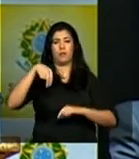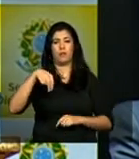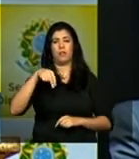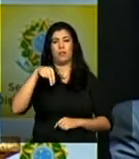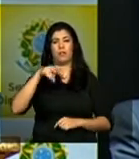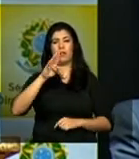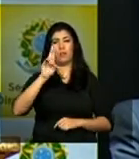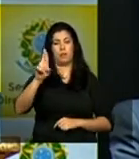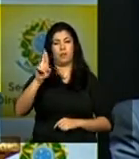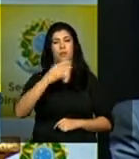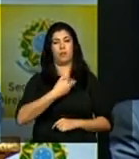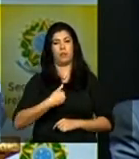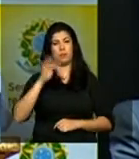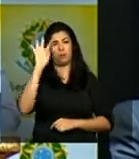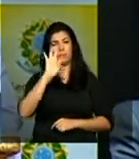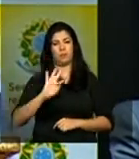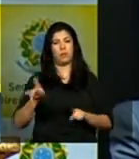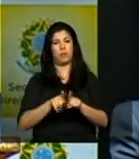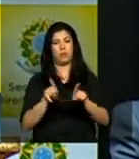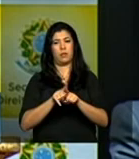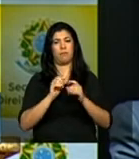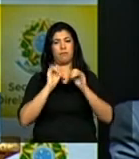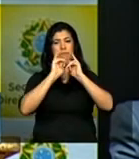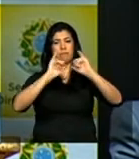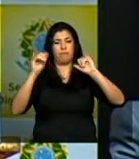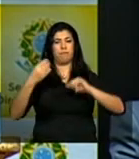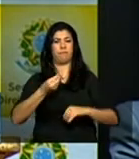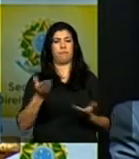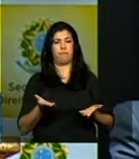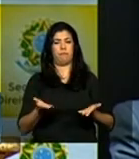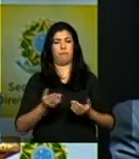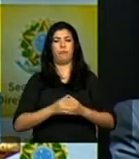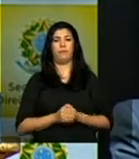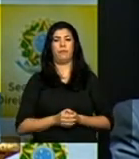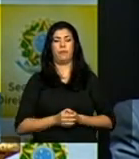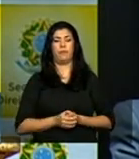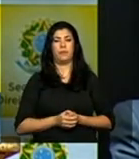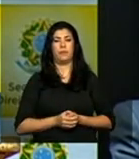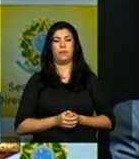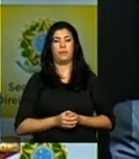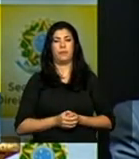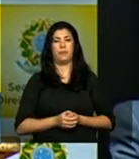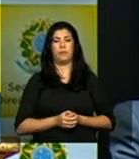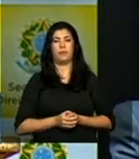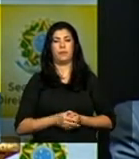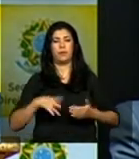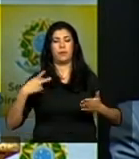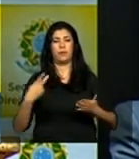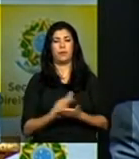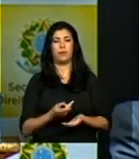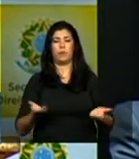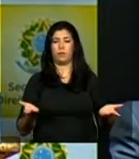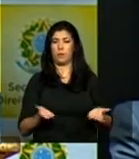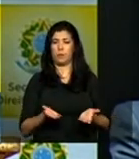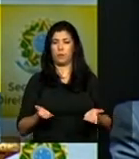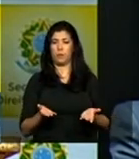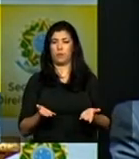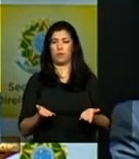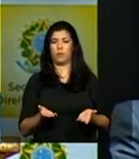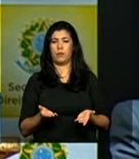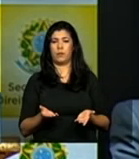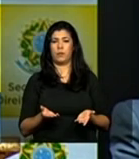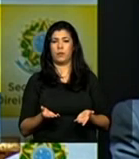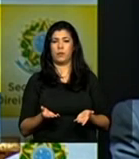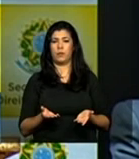transmissão ao vivo deste ato e queria dizer o seguinte o momento do lançamento